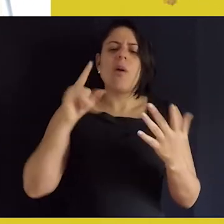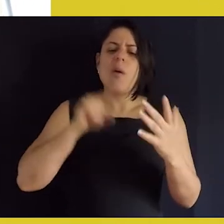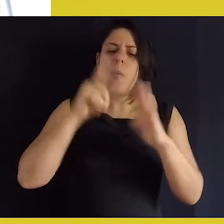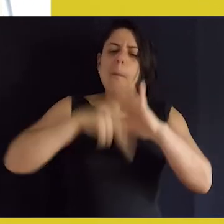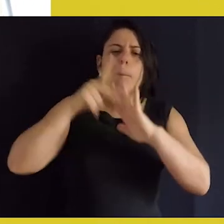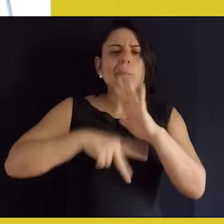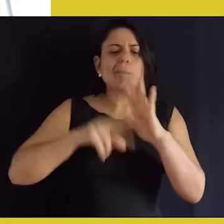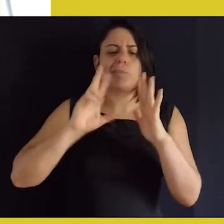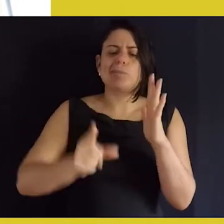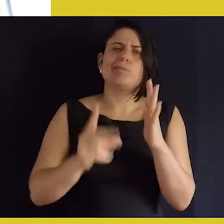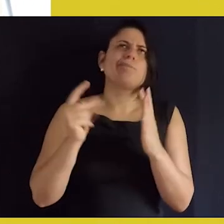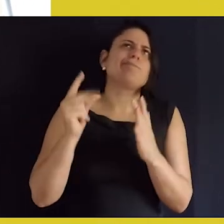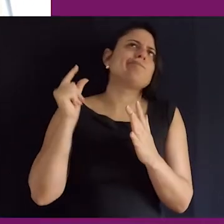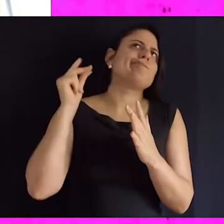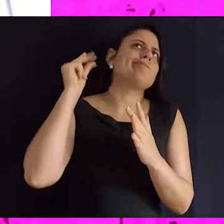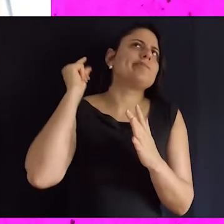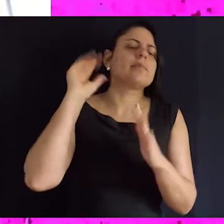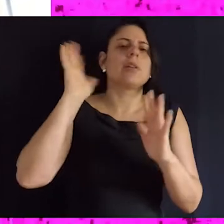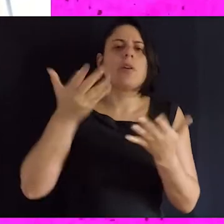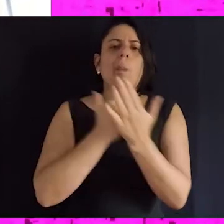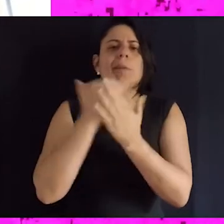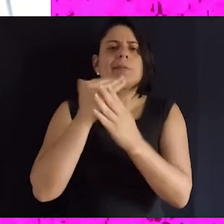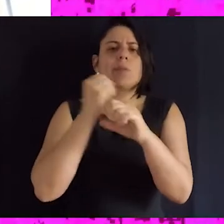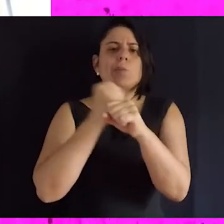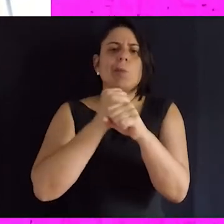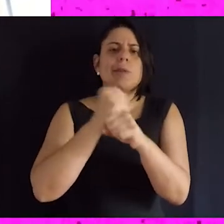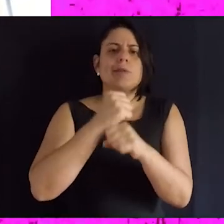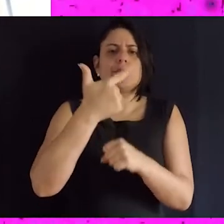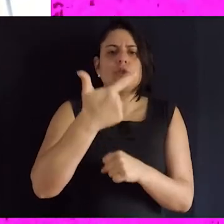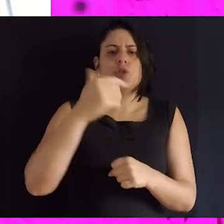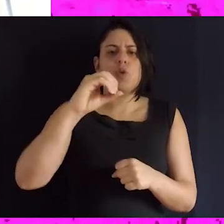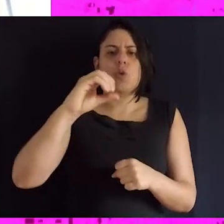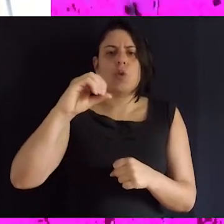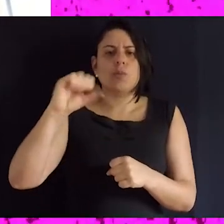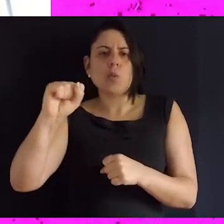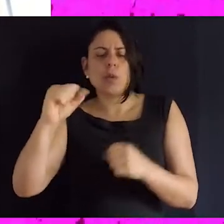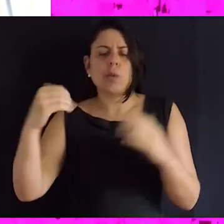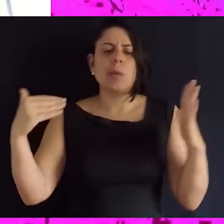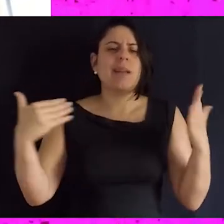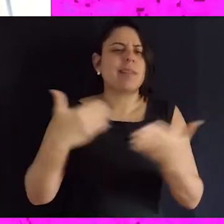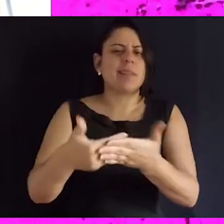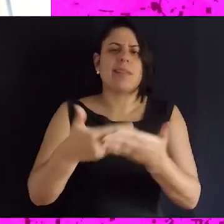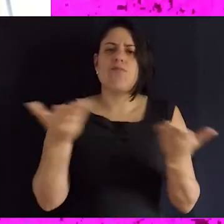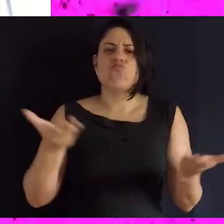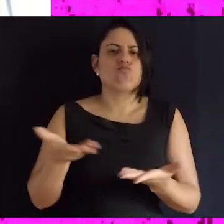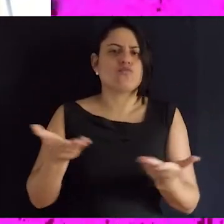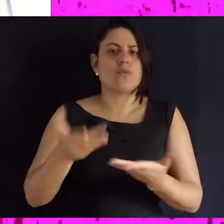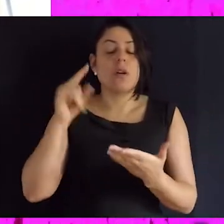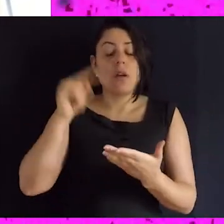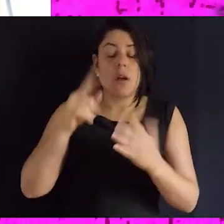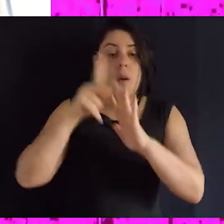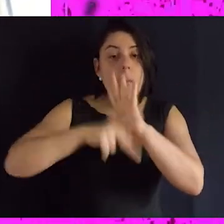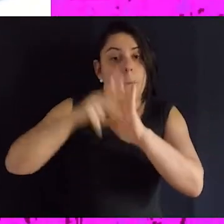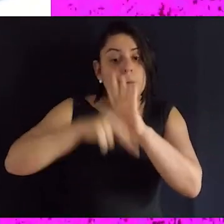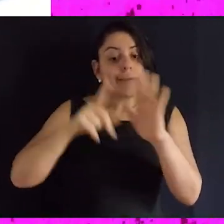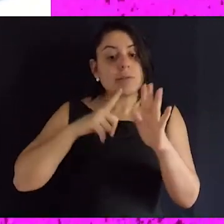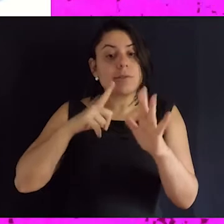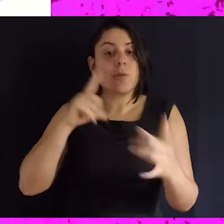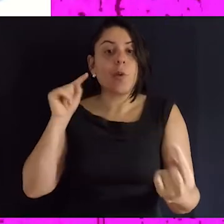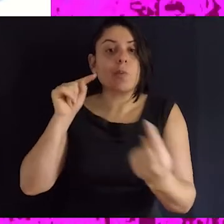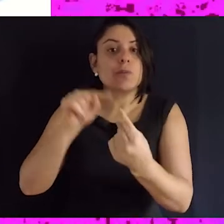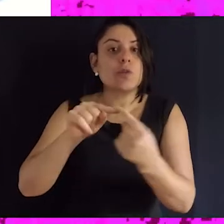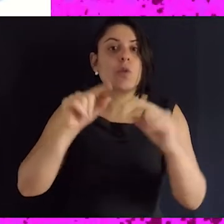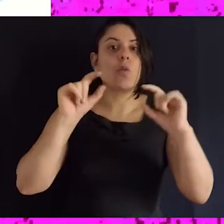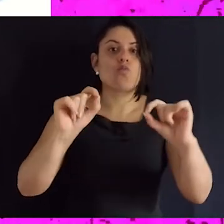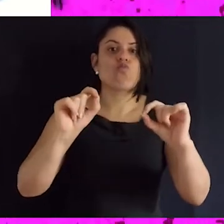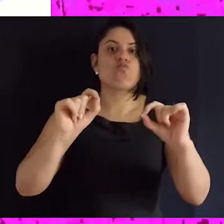projeto já que tem muito tempo. A gente começou esse projeto em 2008 e ele se mantém até hoje. Então, ele é um